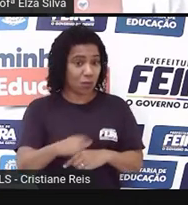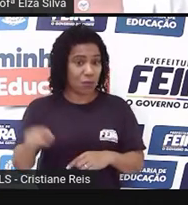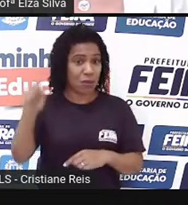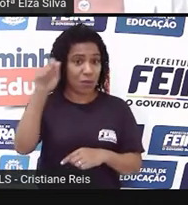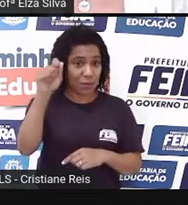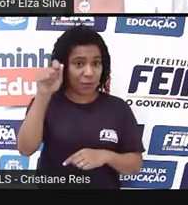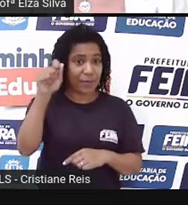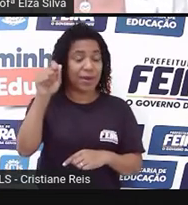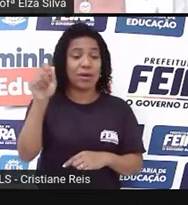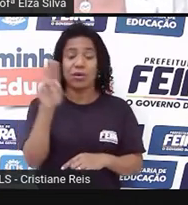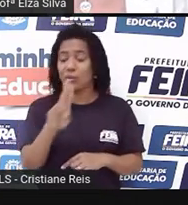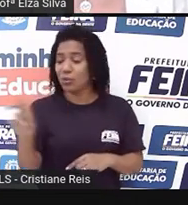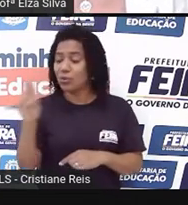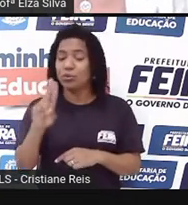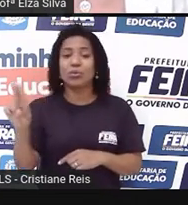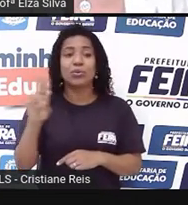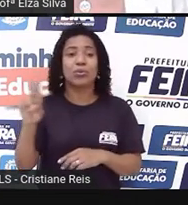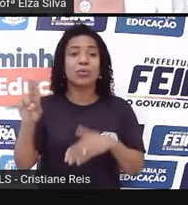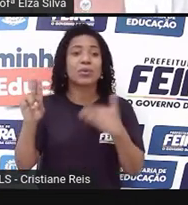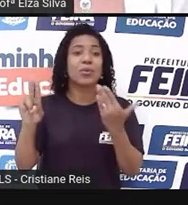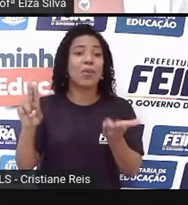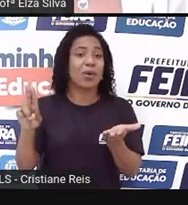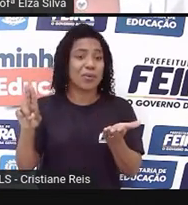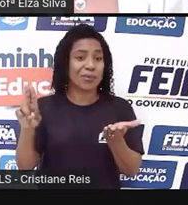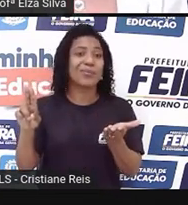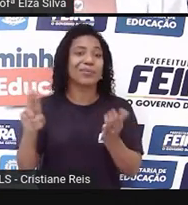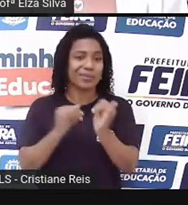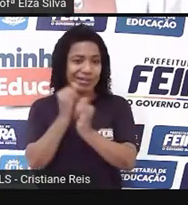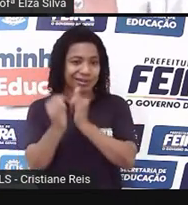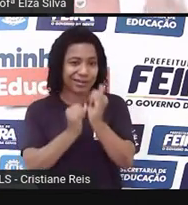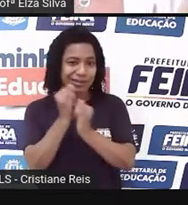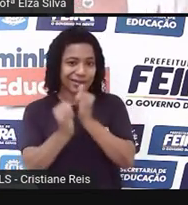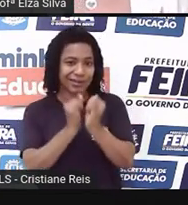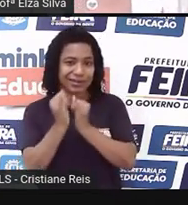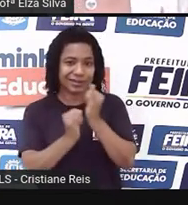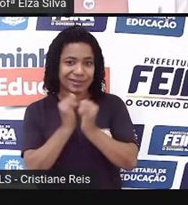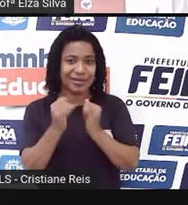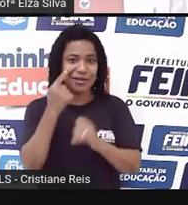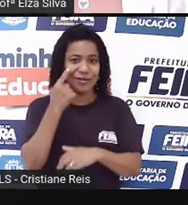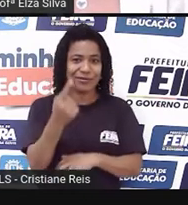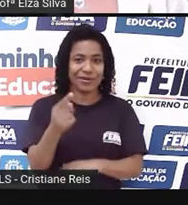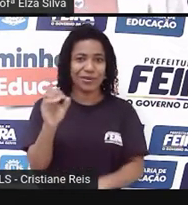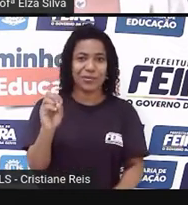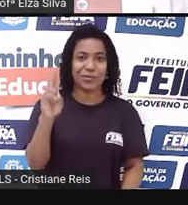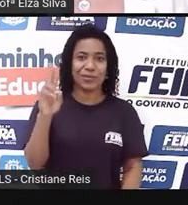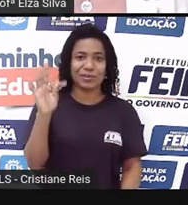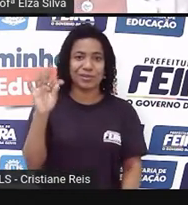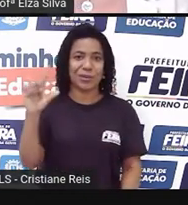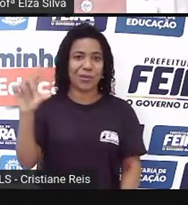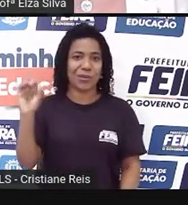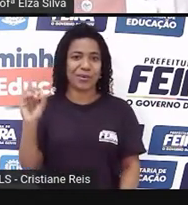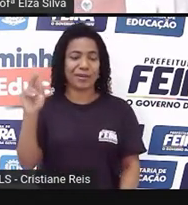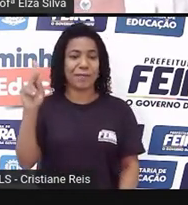do provedor, que aqui neste caso é Outlook.com, e alguns ainda têm o BR.